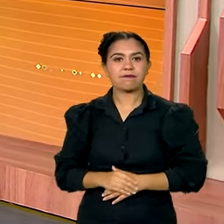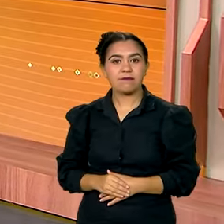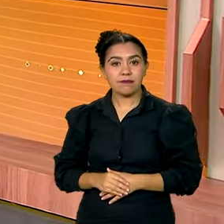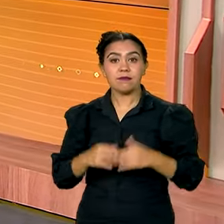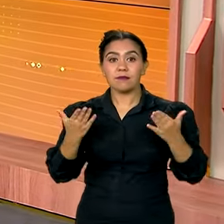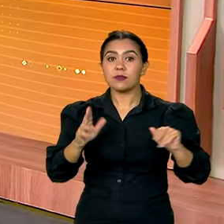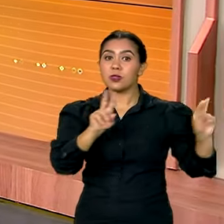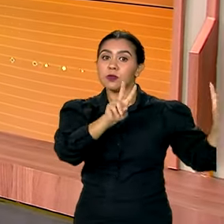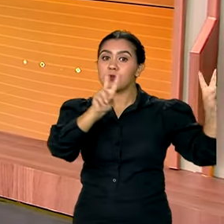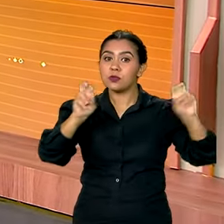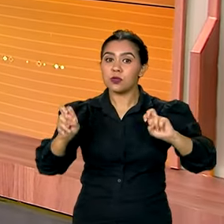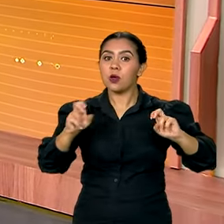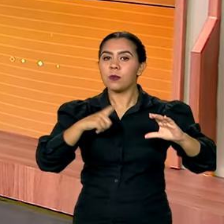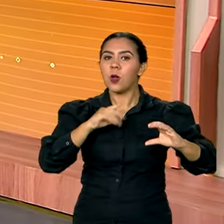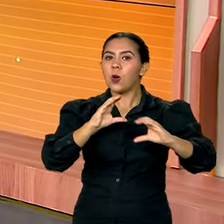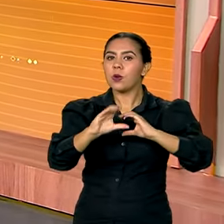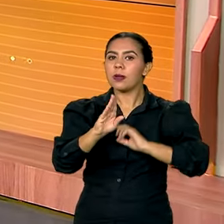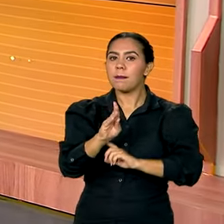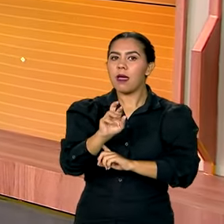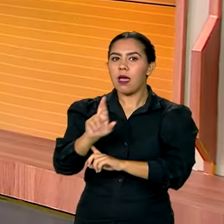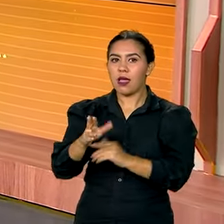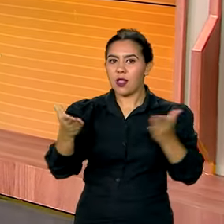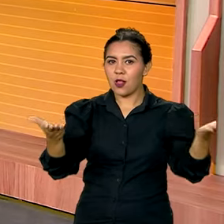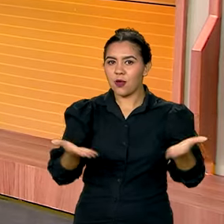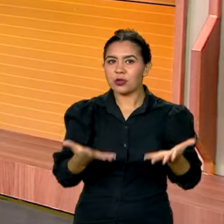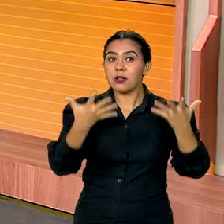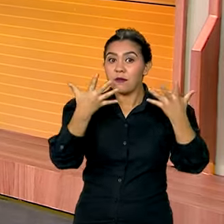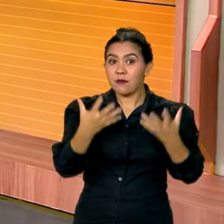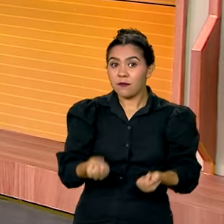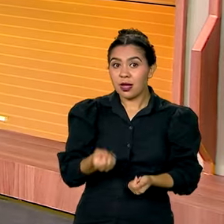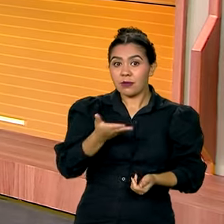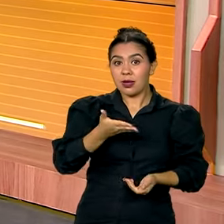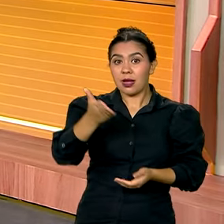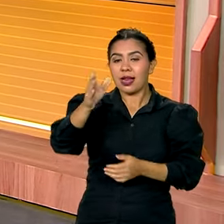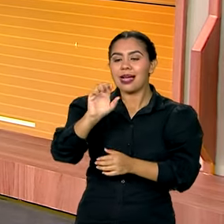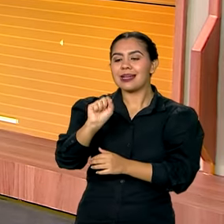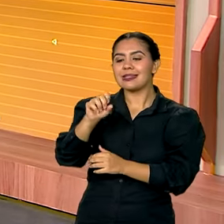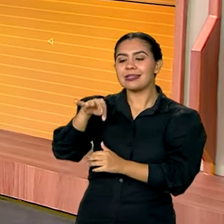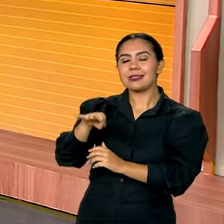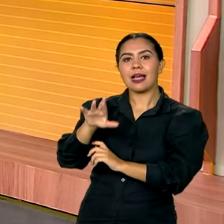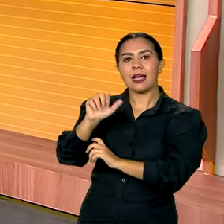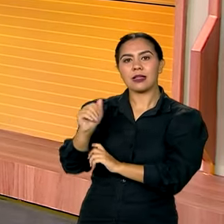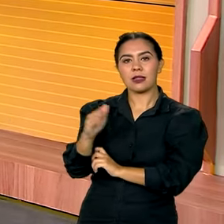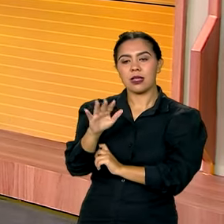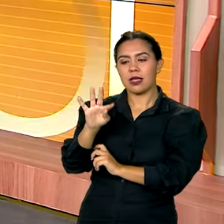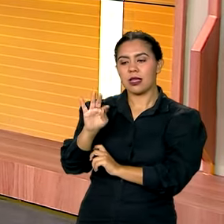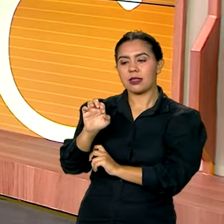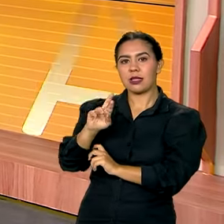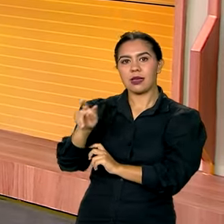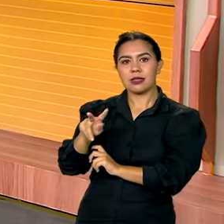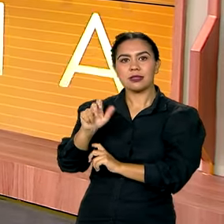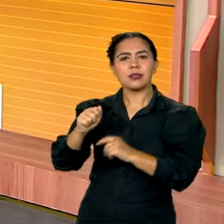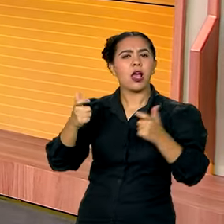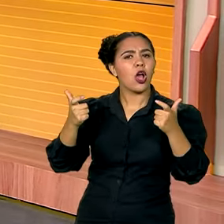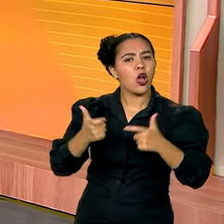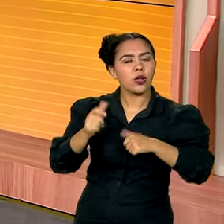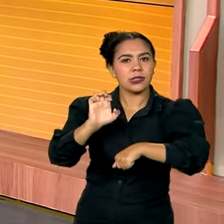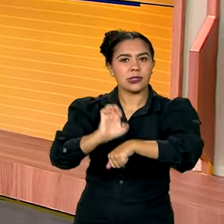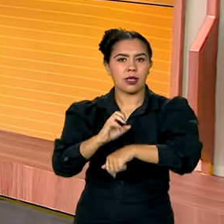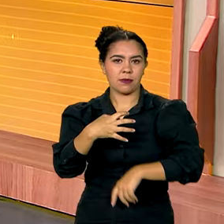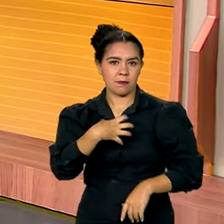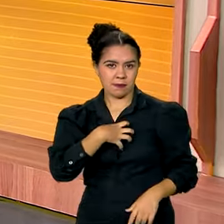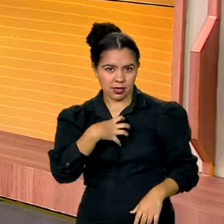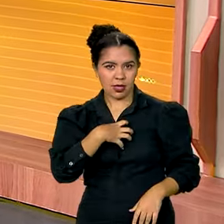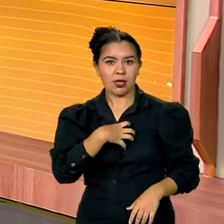quadro Comunica BR de hoje, vamos viajar até Santa Terezinha, na Bahia. Esta cidade é uma das que